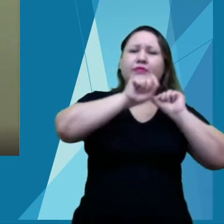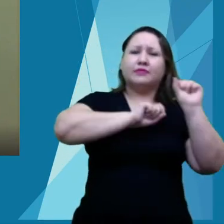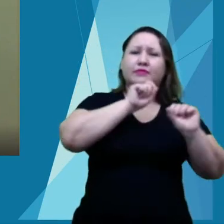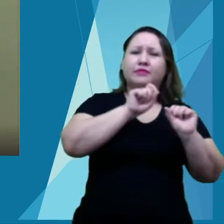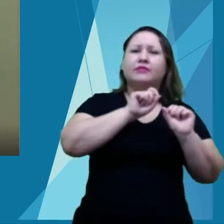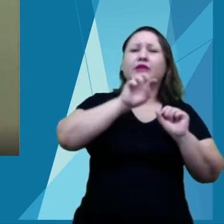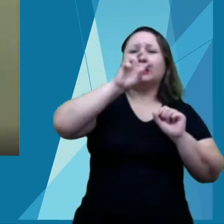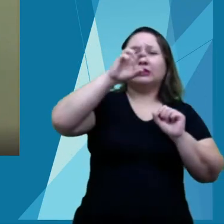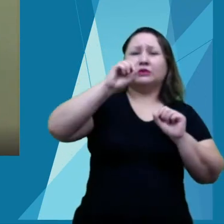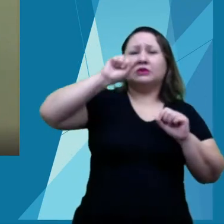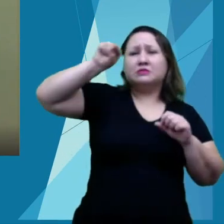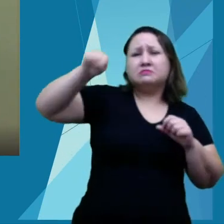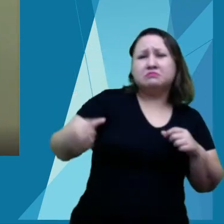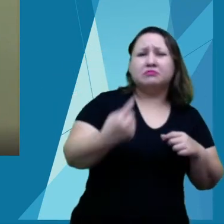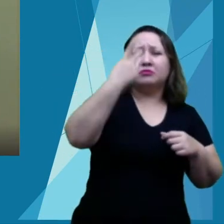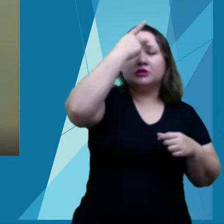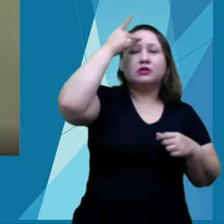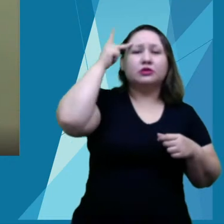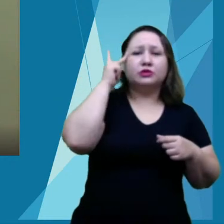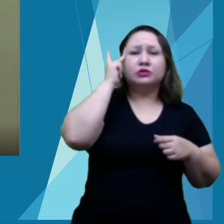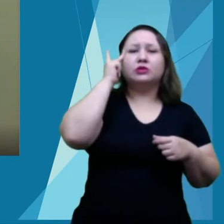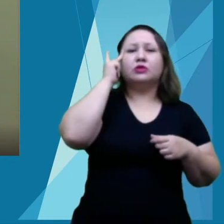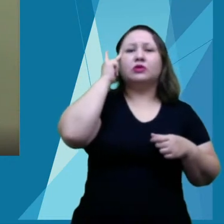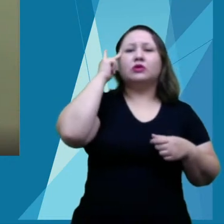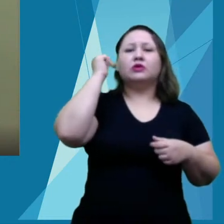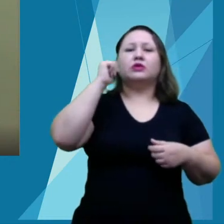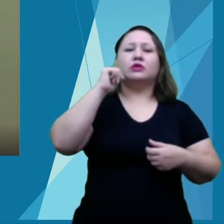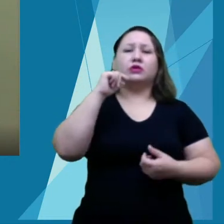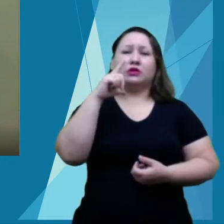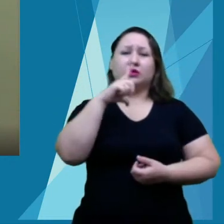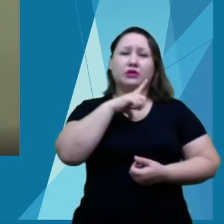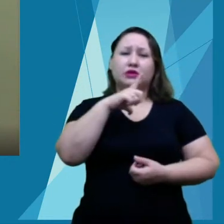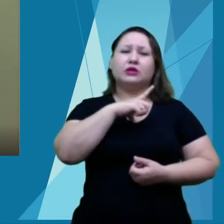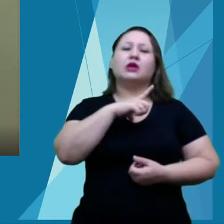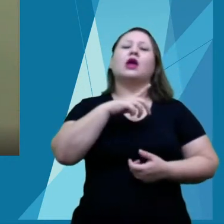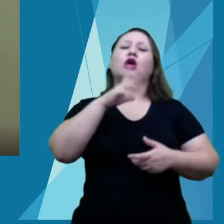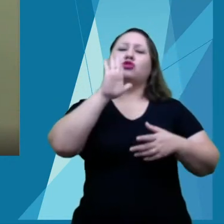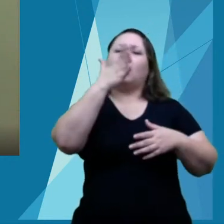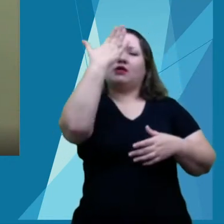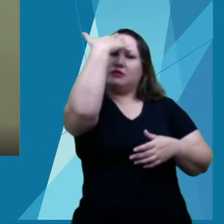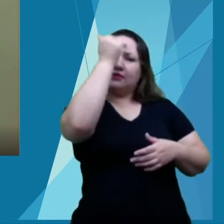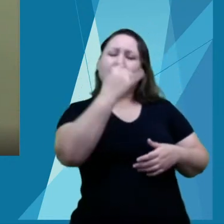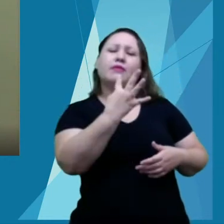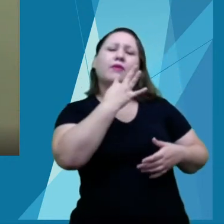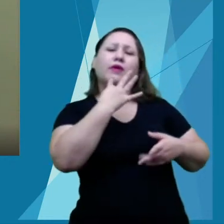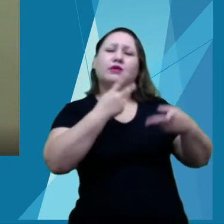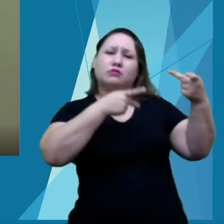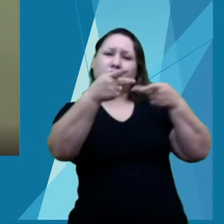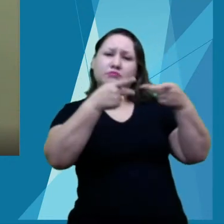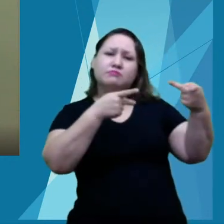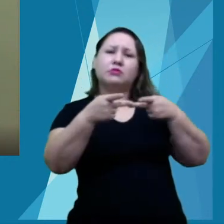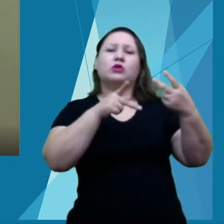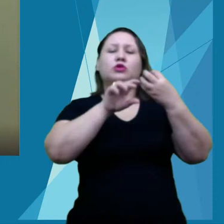mil pessoas, pouco mais de 50 mil pessoas atendidas pelos projetos de extensão somente no campo do enfrentamento ao